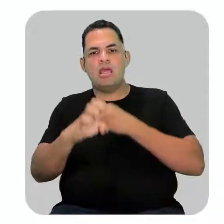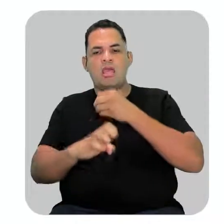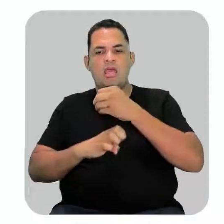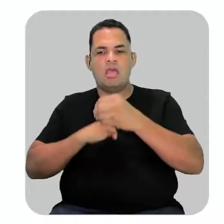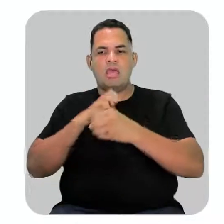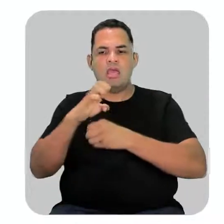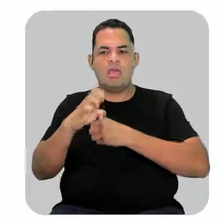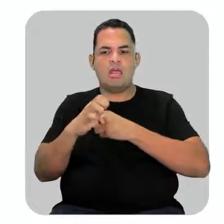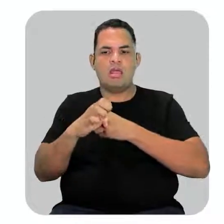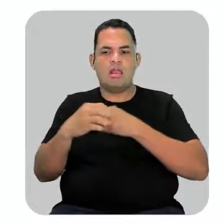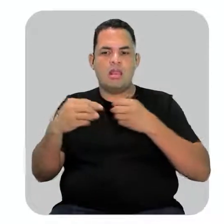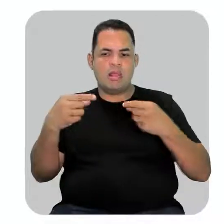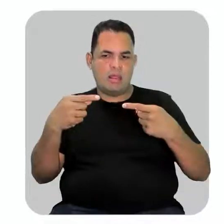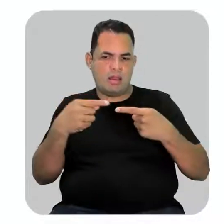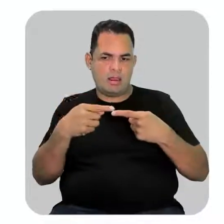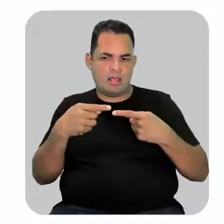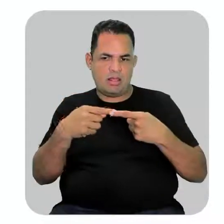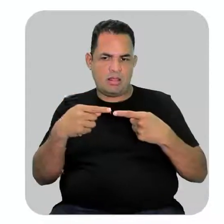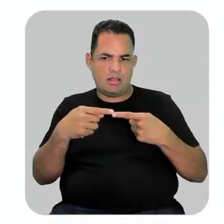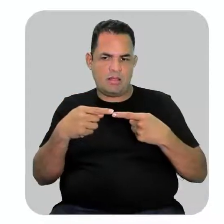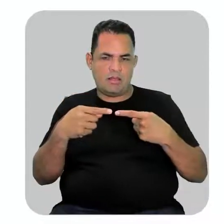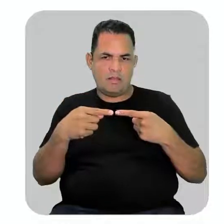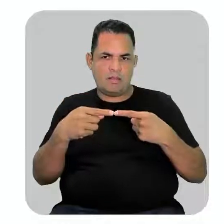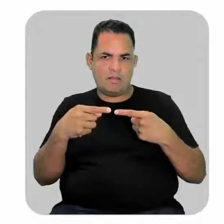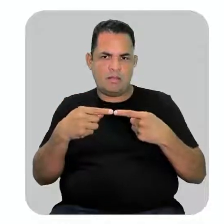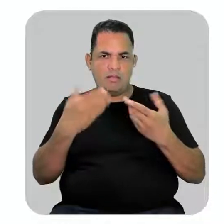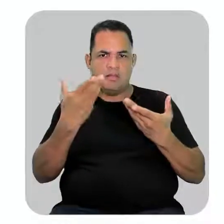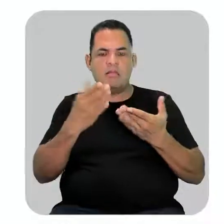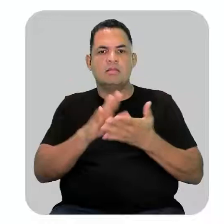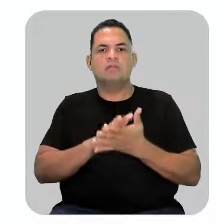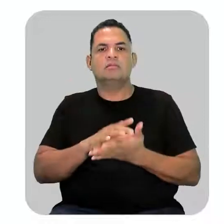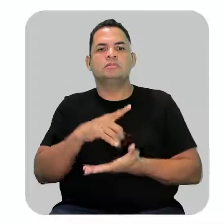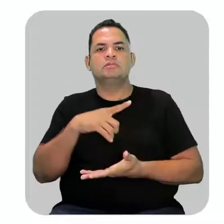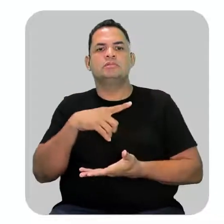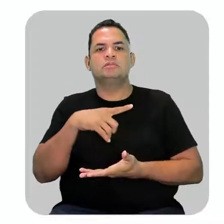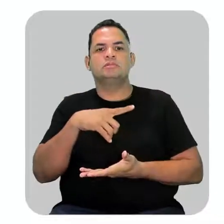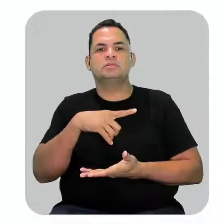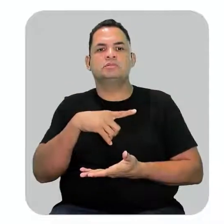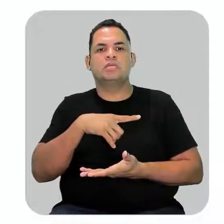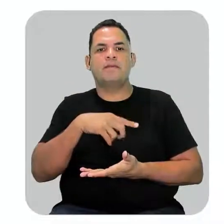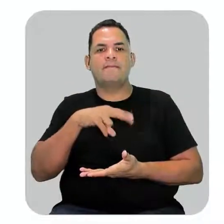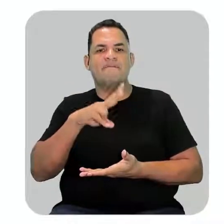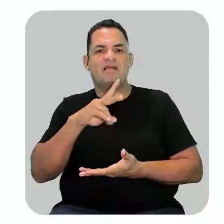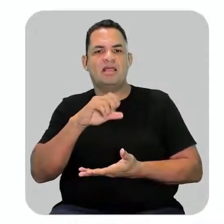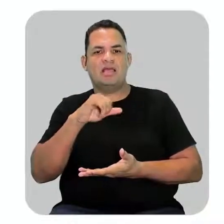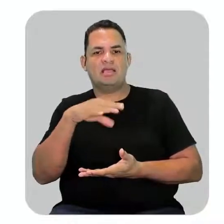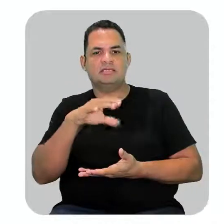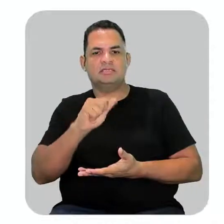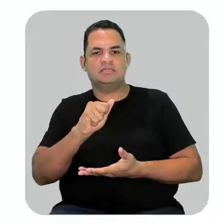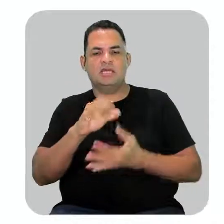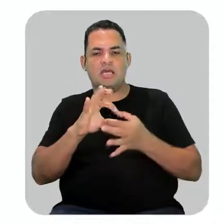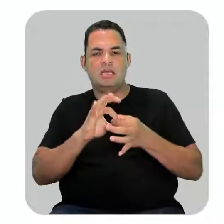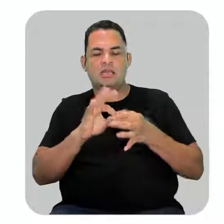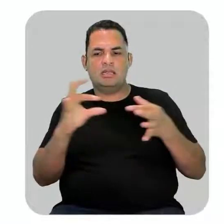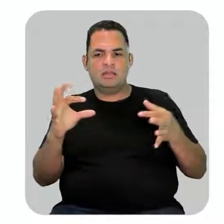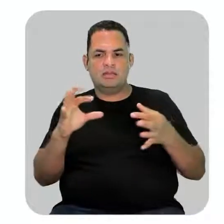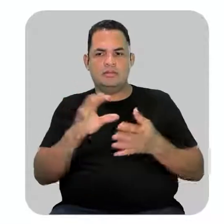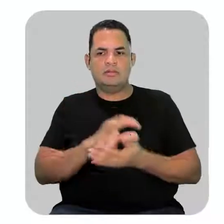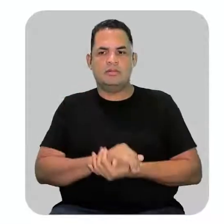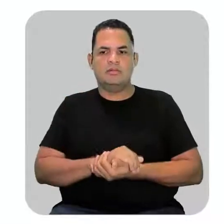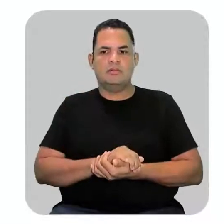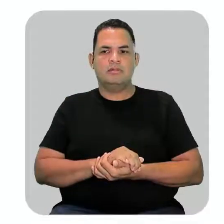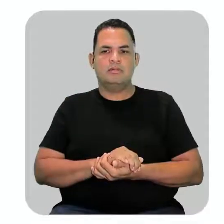fazer ligação. Por isso que recebe o nome de valência livre, tá, pessoal?